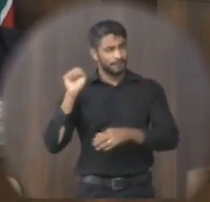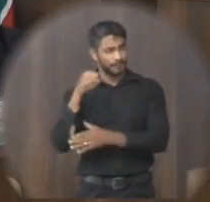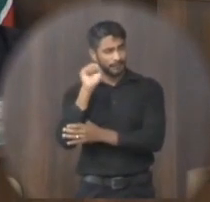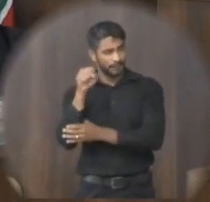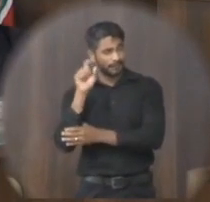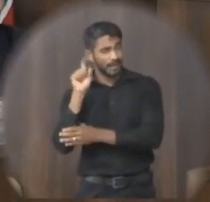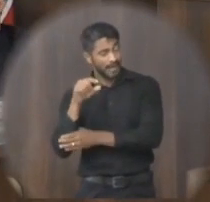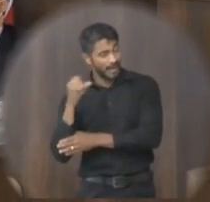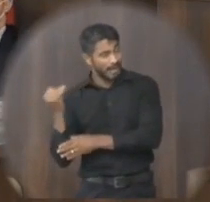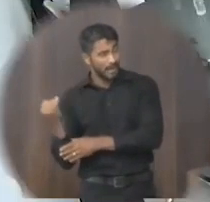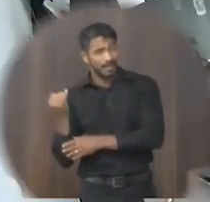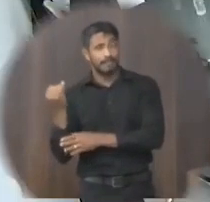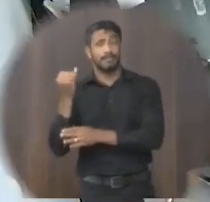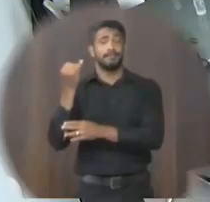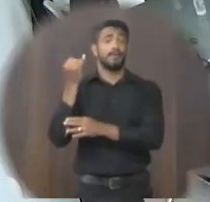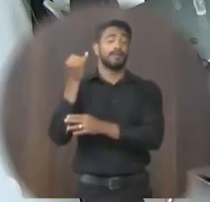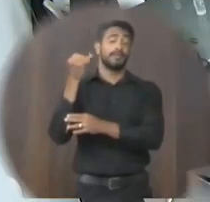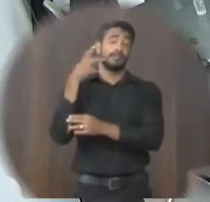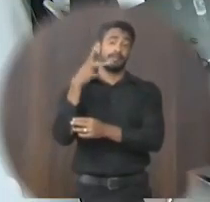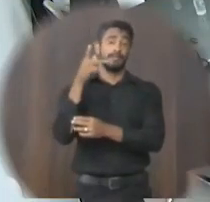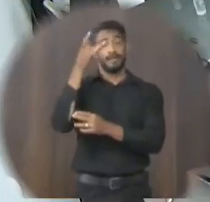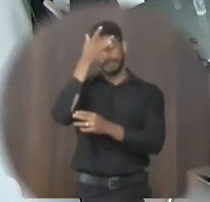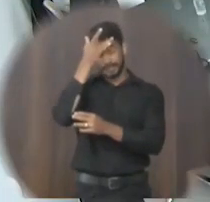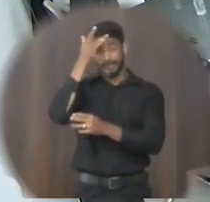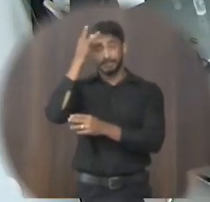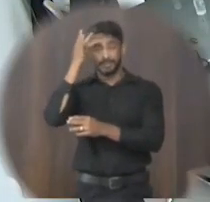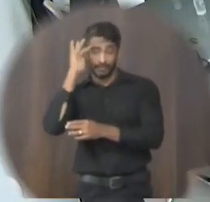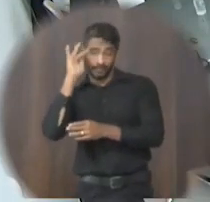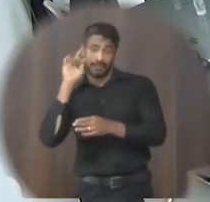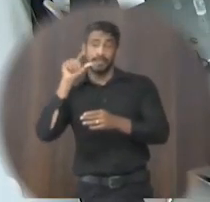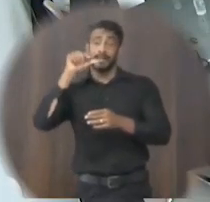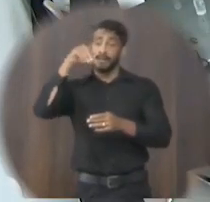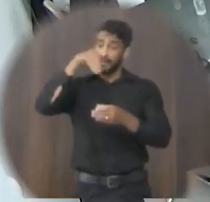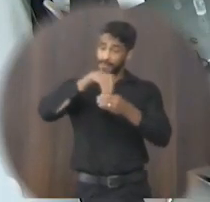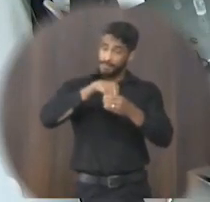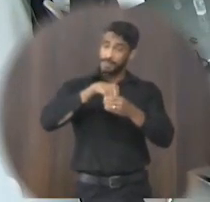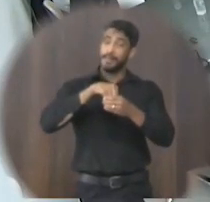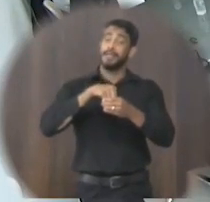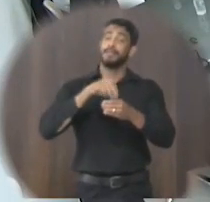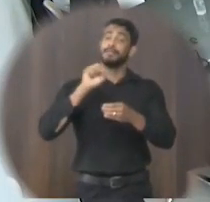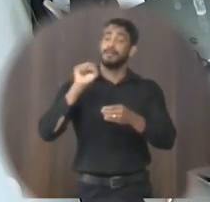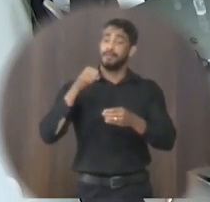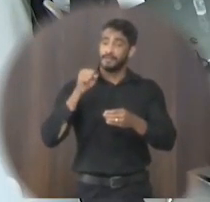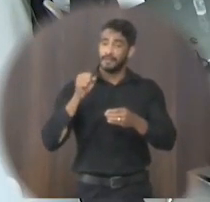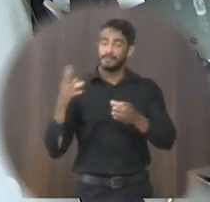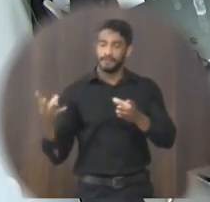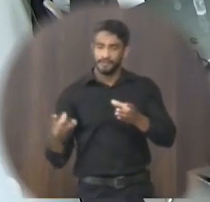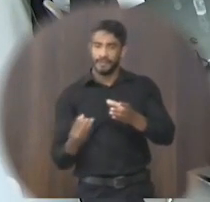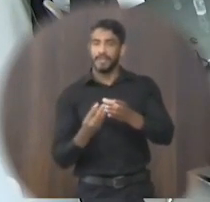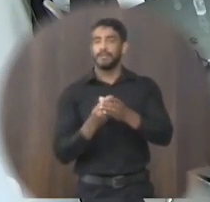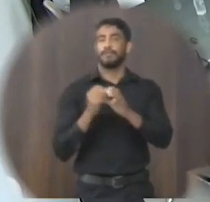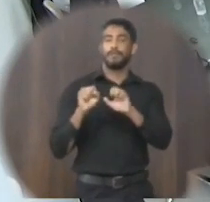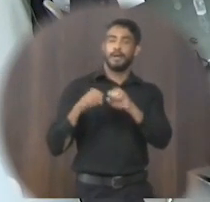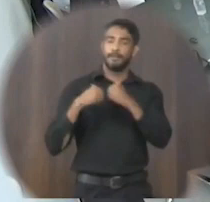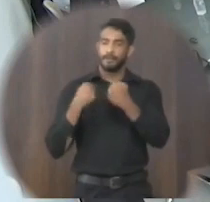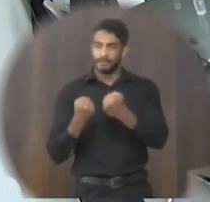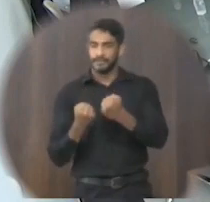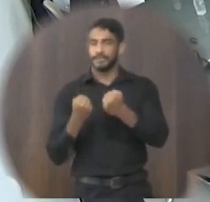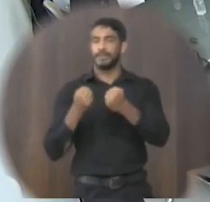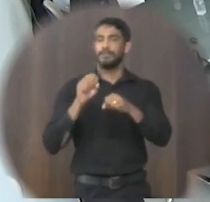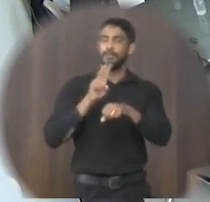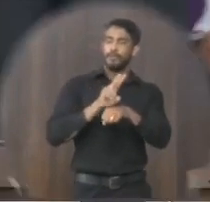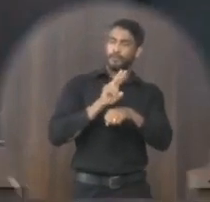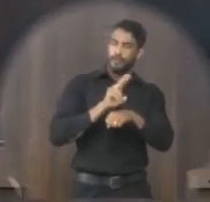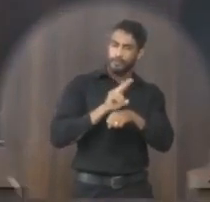especialidades de extrema importância dentro da atuação fisioterapica inclui-se a prevenção a promoção o